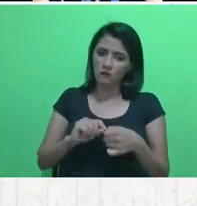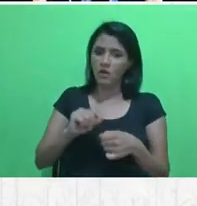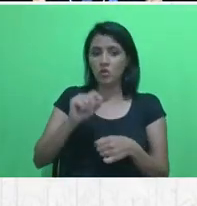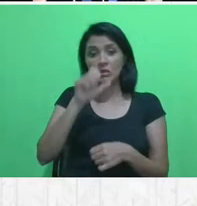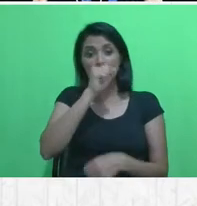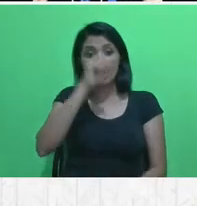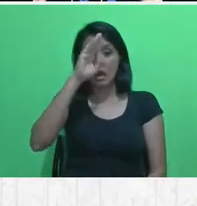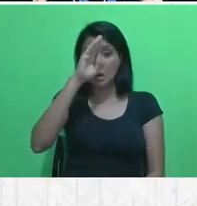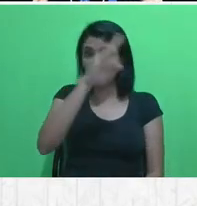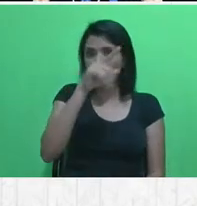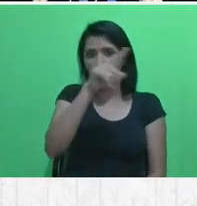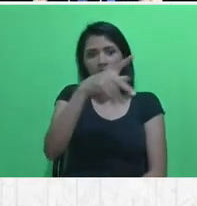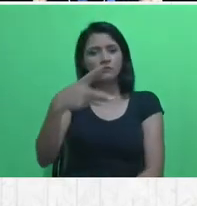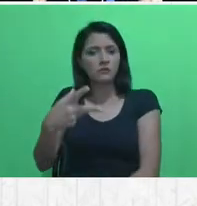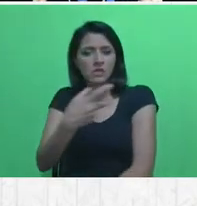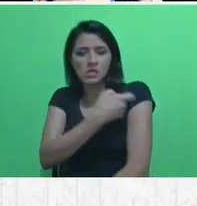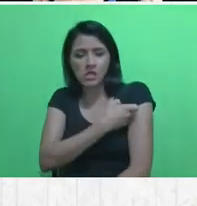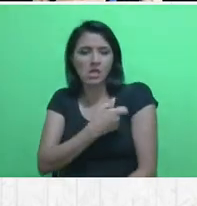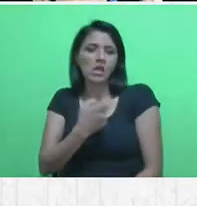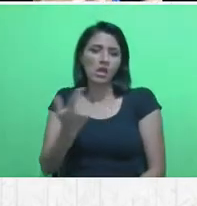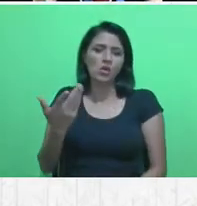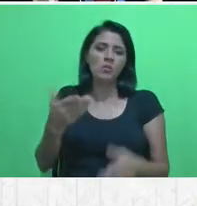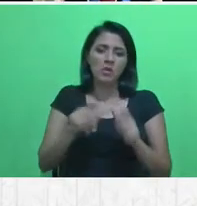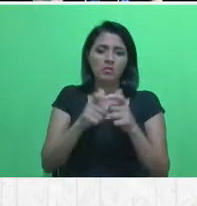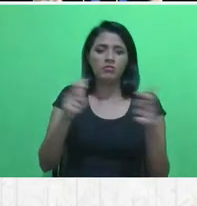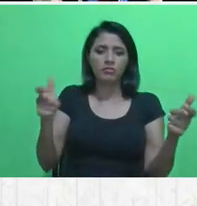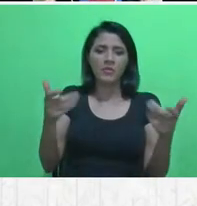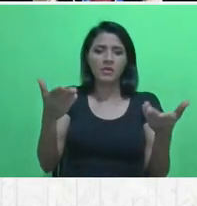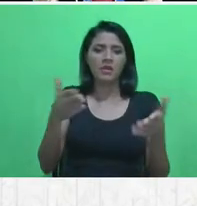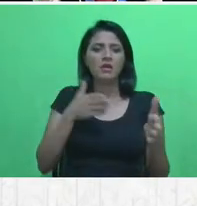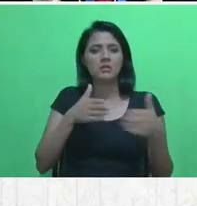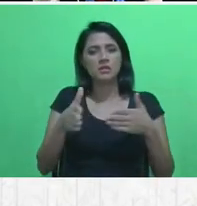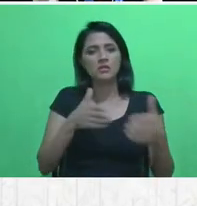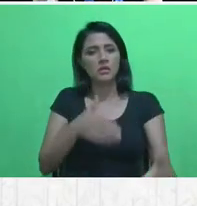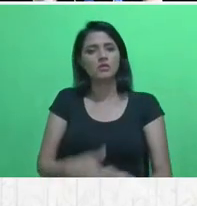as pessoas, né, para ampliar o acesso. Pode passar.